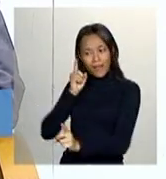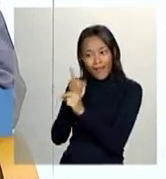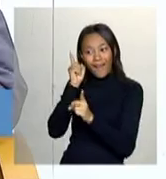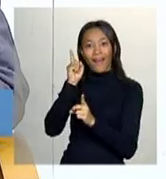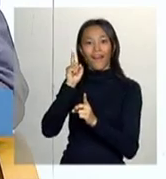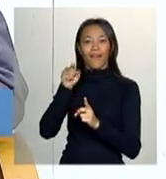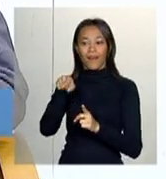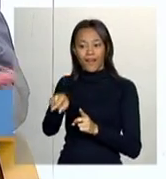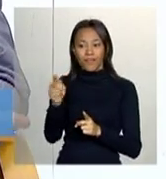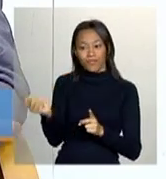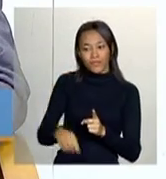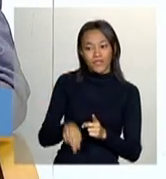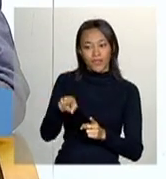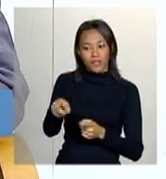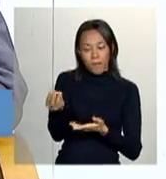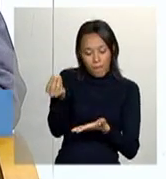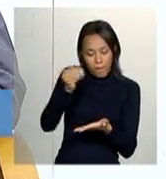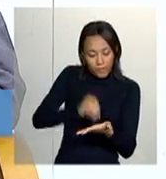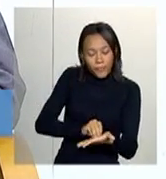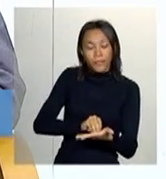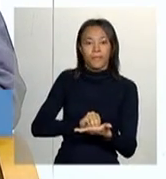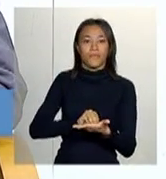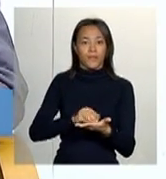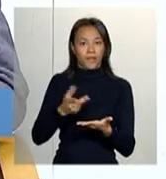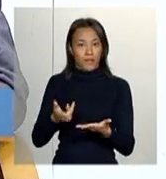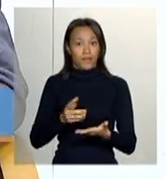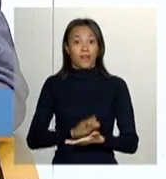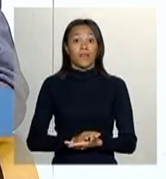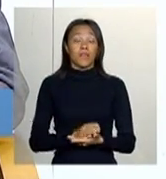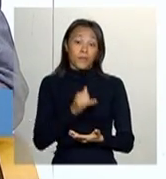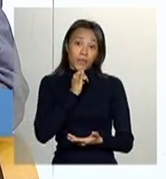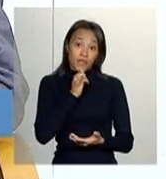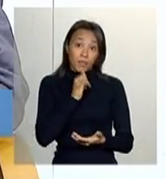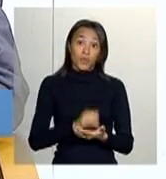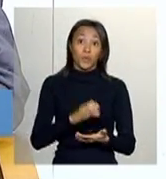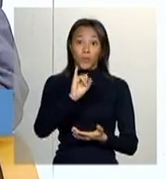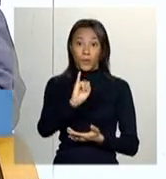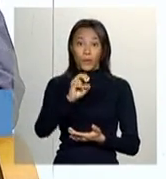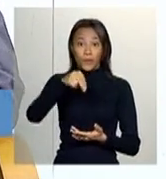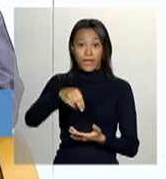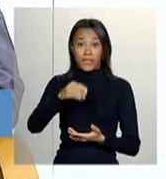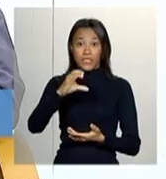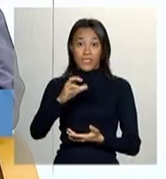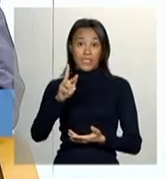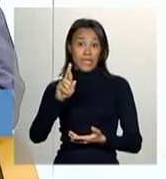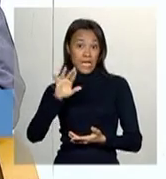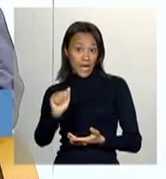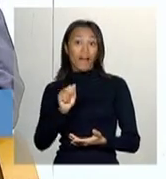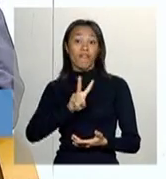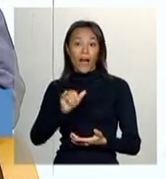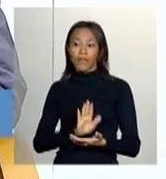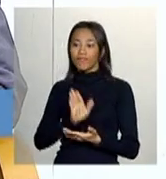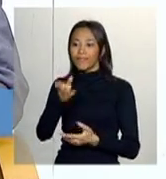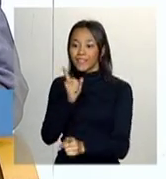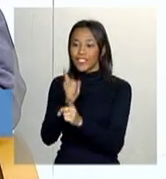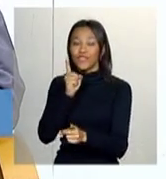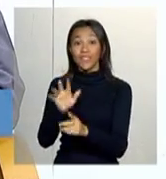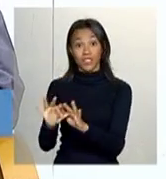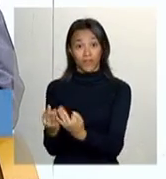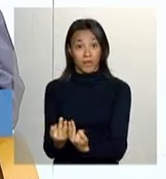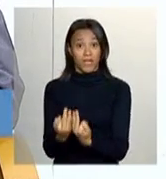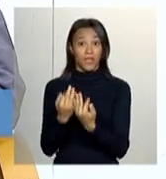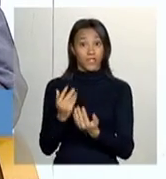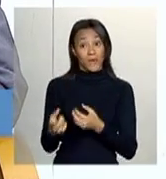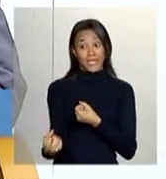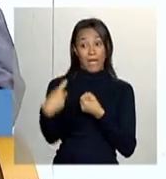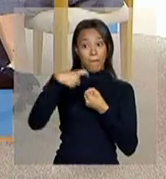em que as pessoas do ICMBio, por exemplo, ou então do INCRA, vão a campo. Então, o que nós falamos? Nesse processo de